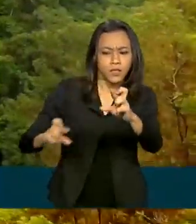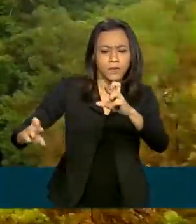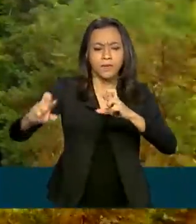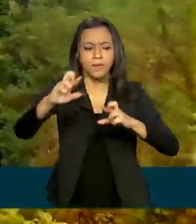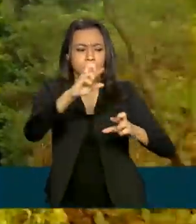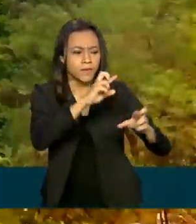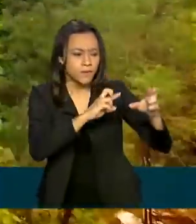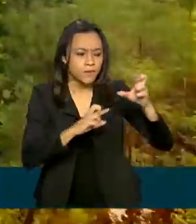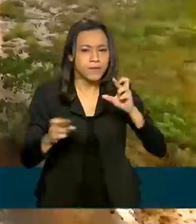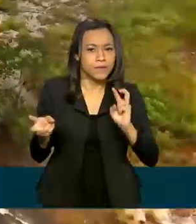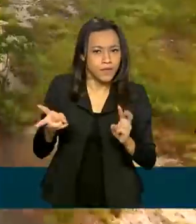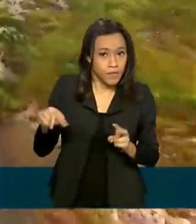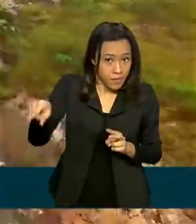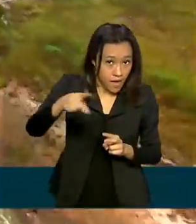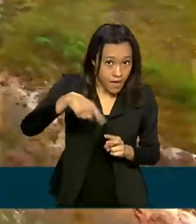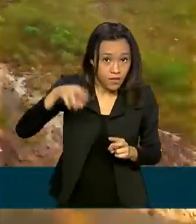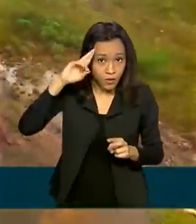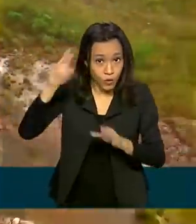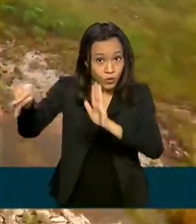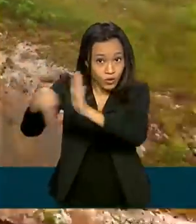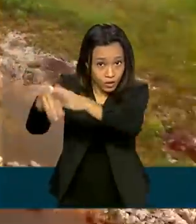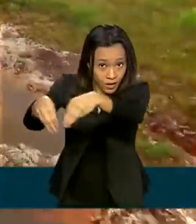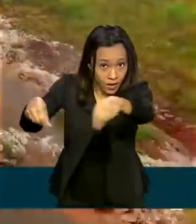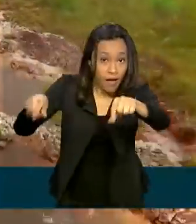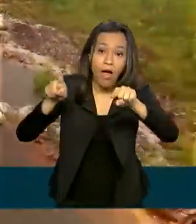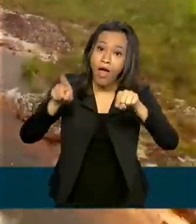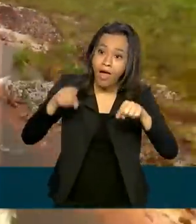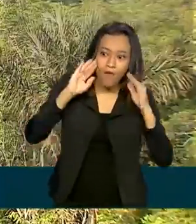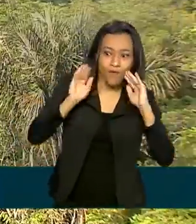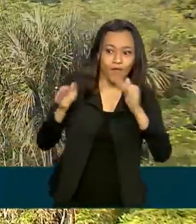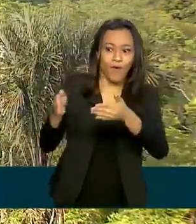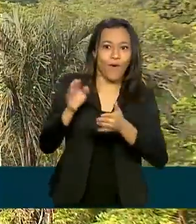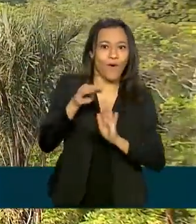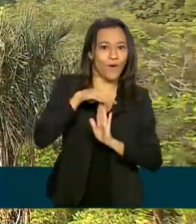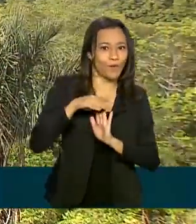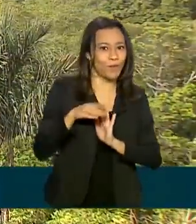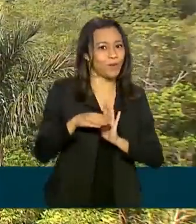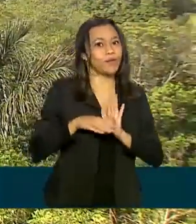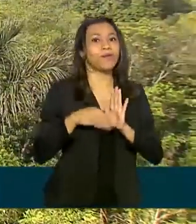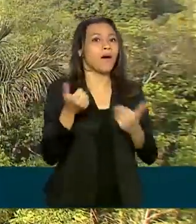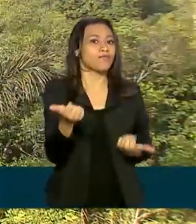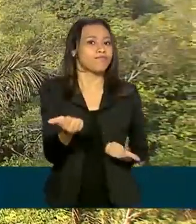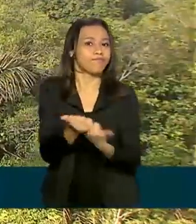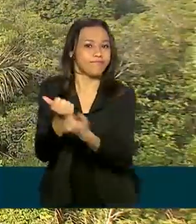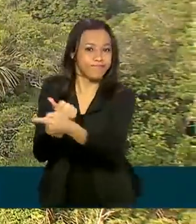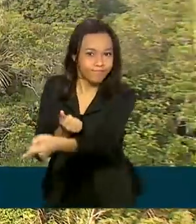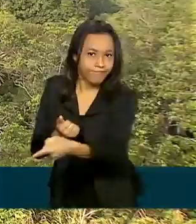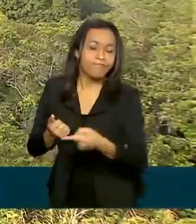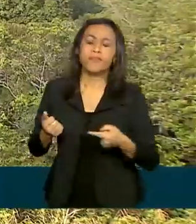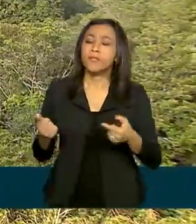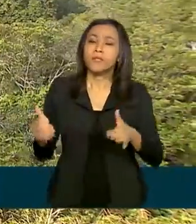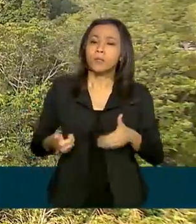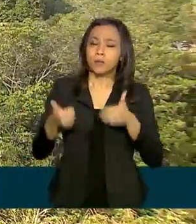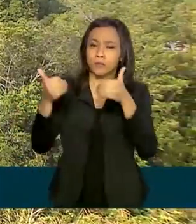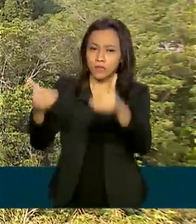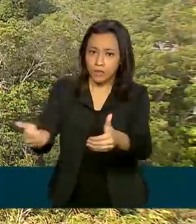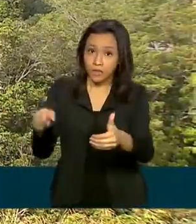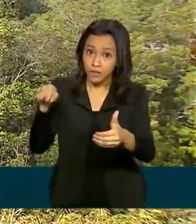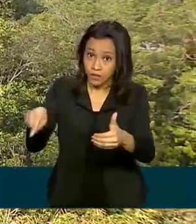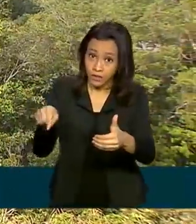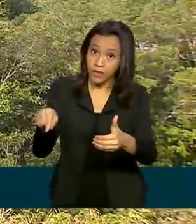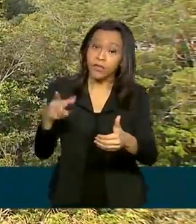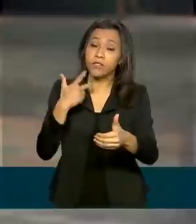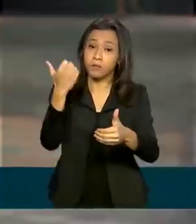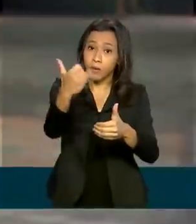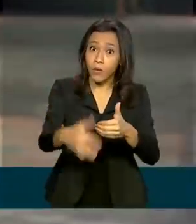e a vigilância desse terreno será o foco do programa. Segundo o Ministério do Meio Ambiente, esse é o maior programa do